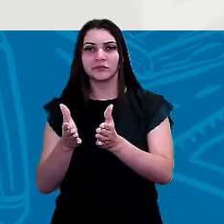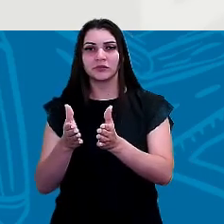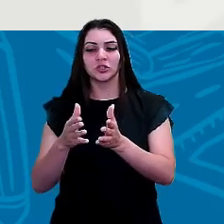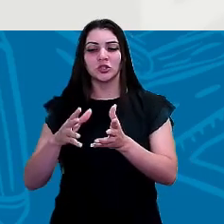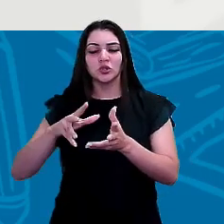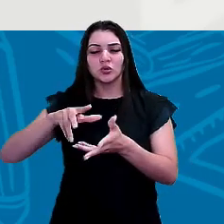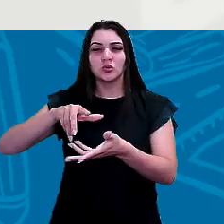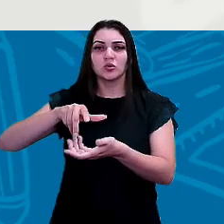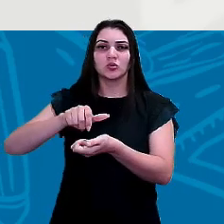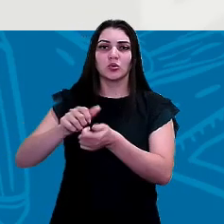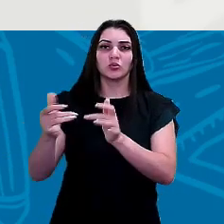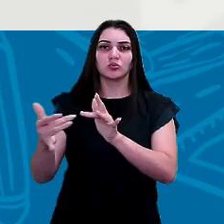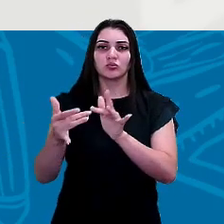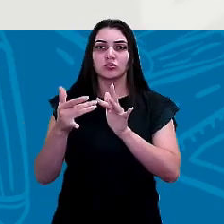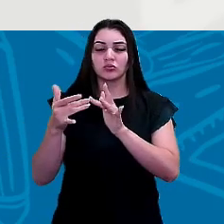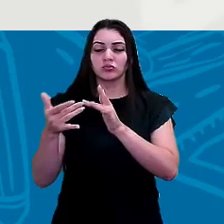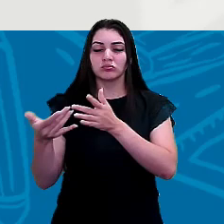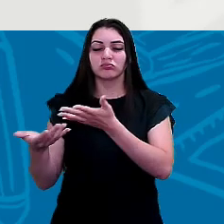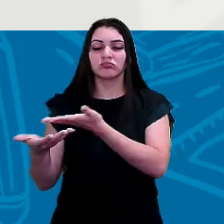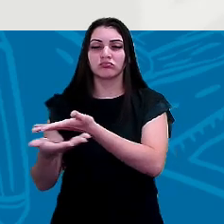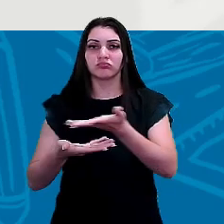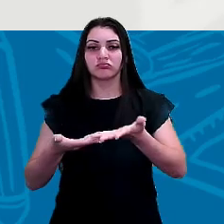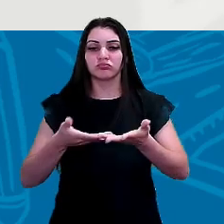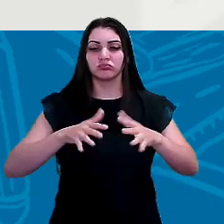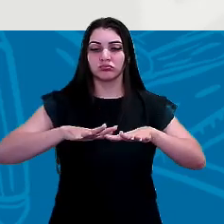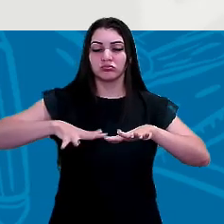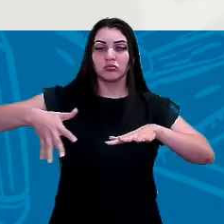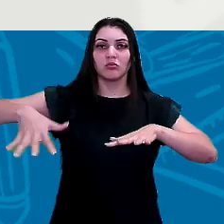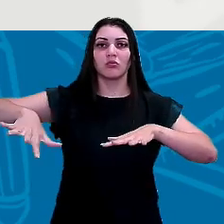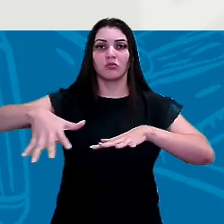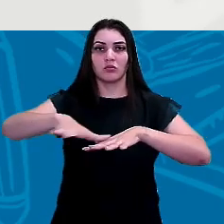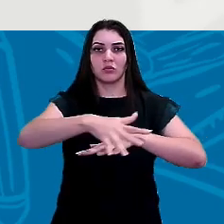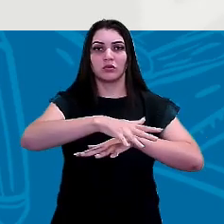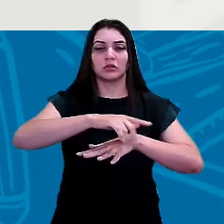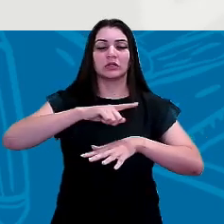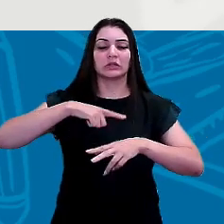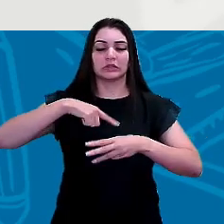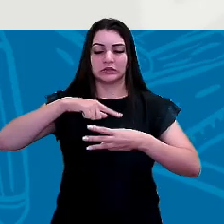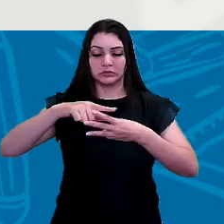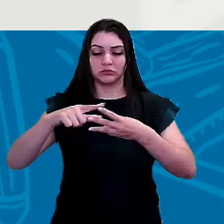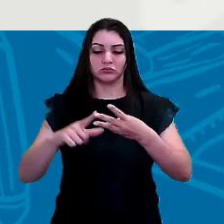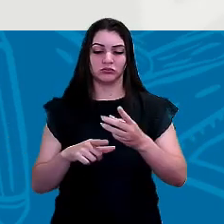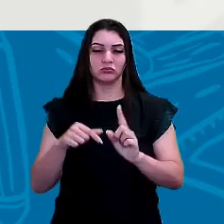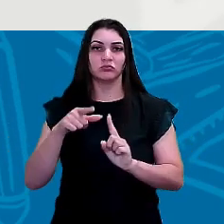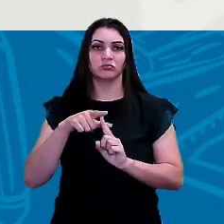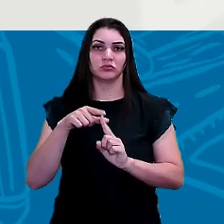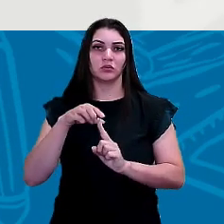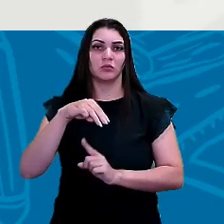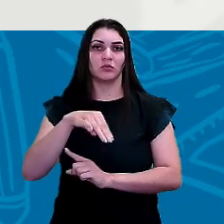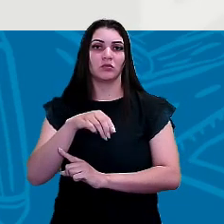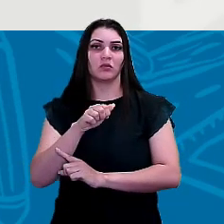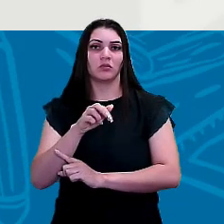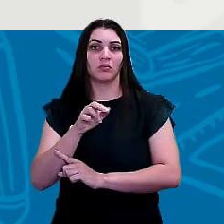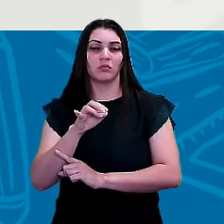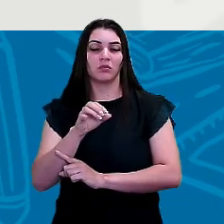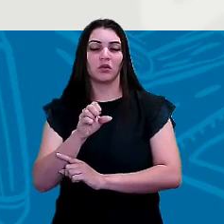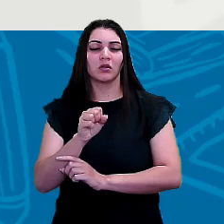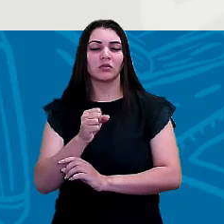totalmente contato com o oceano, certo? Então, são os tipos de mares que a gente encontra